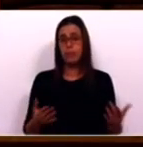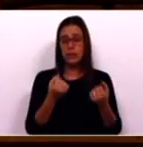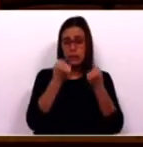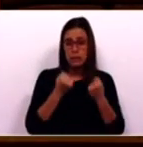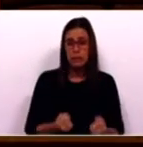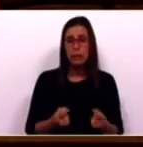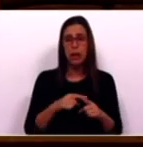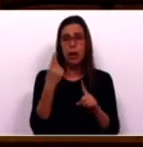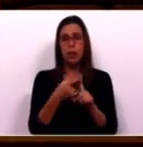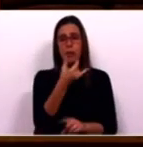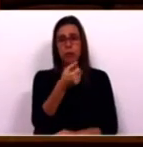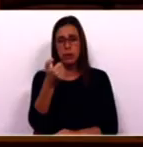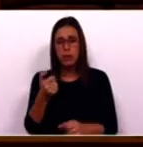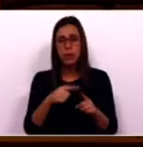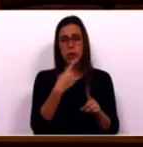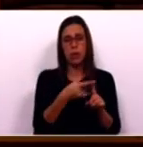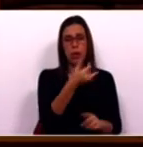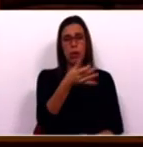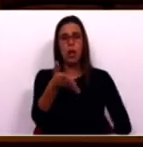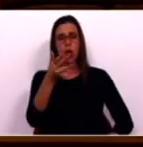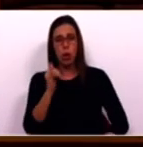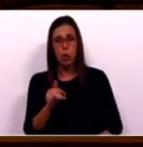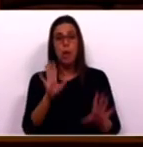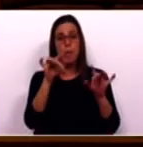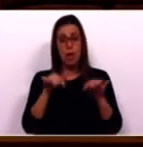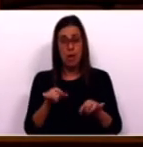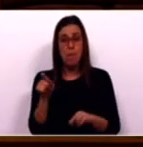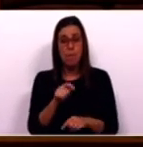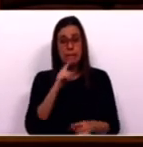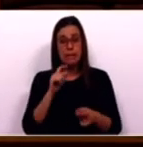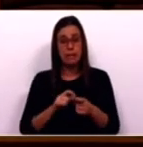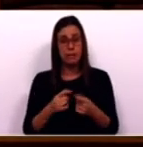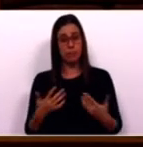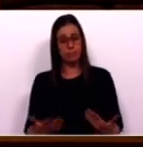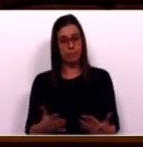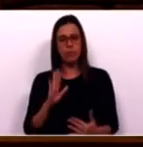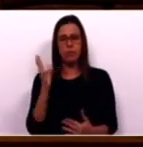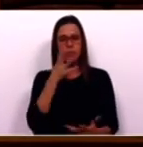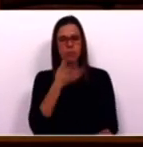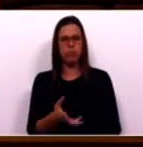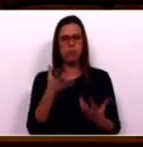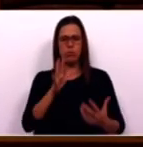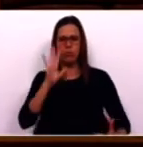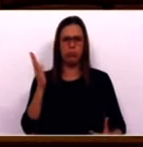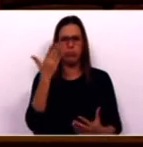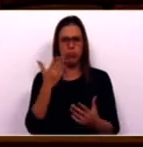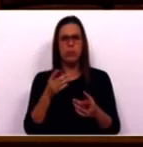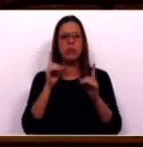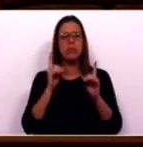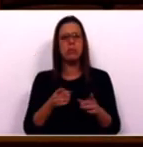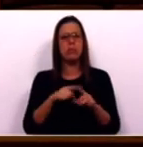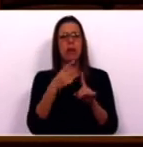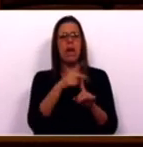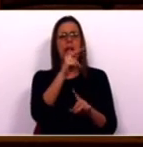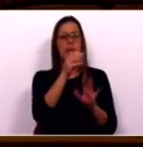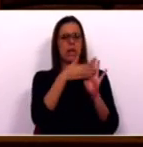da seca, como os de 2005 ou 2012, mas este mês de setembro foi o mais quente desde o início da década de